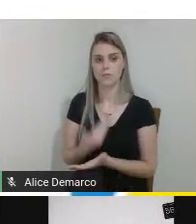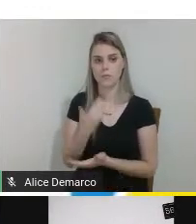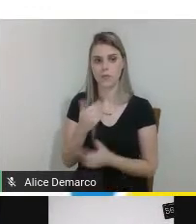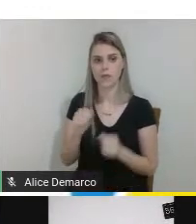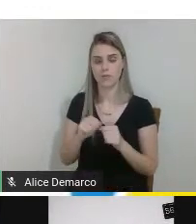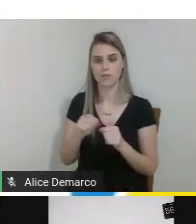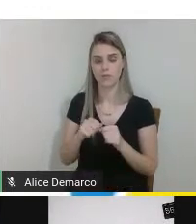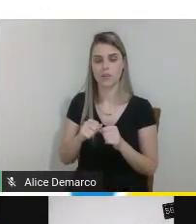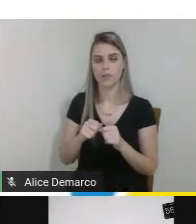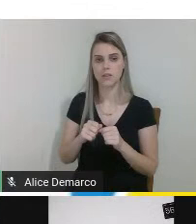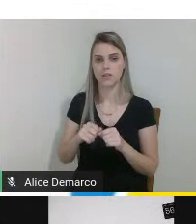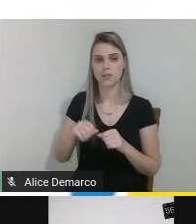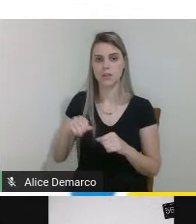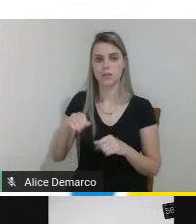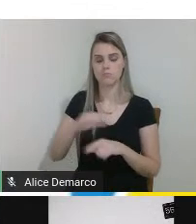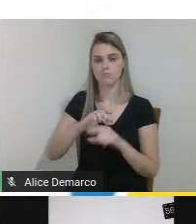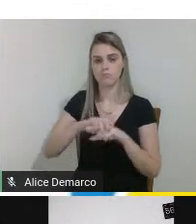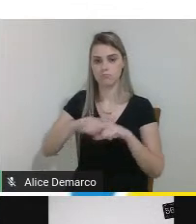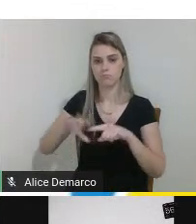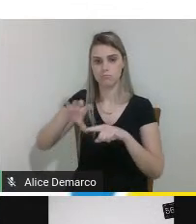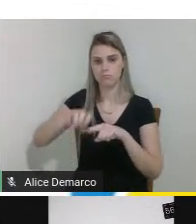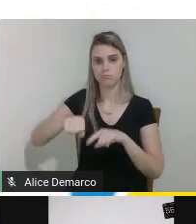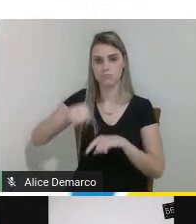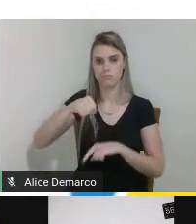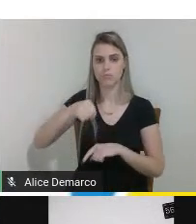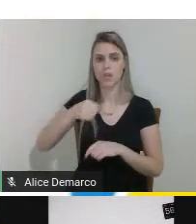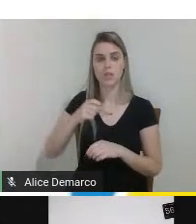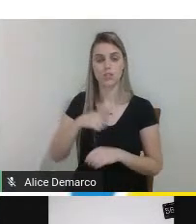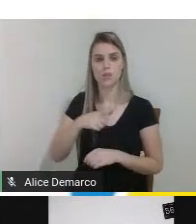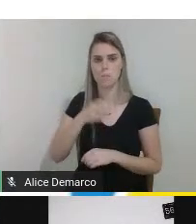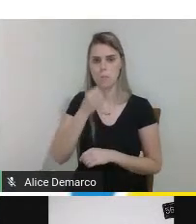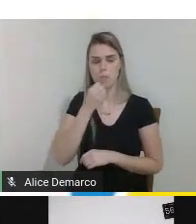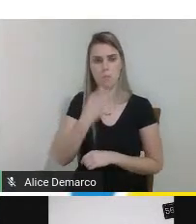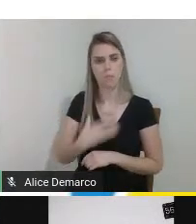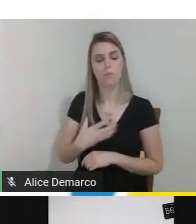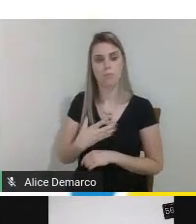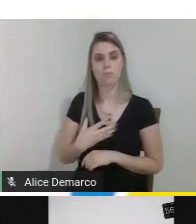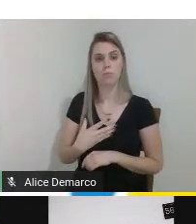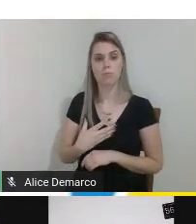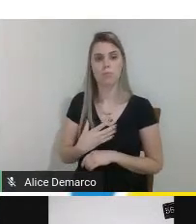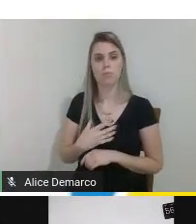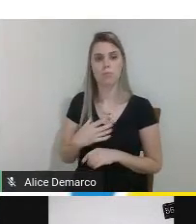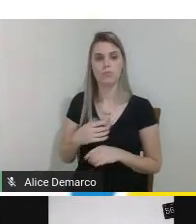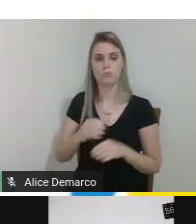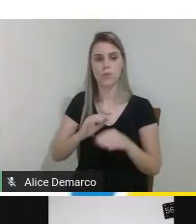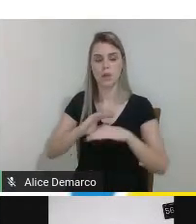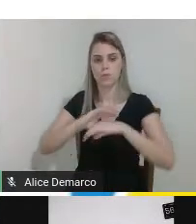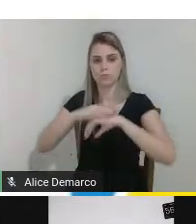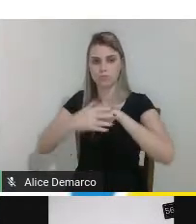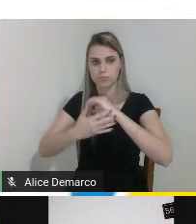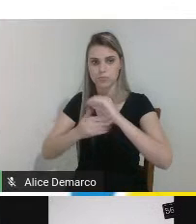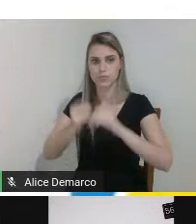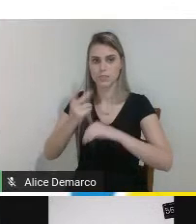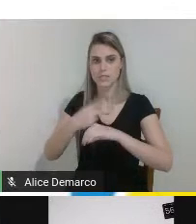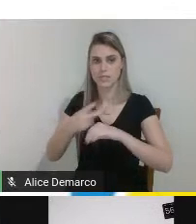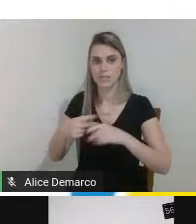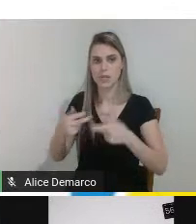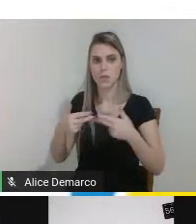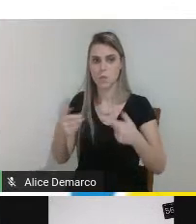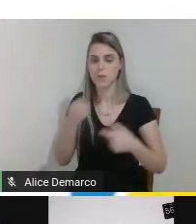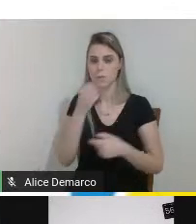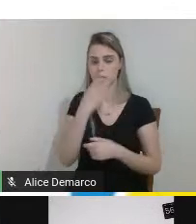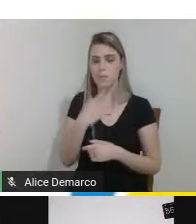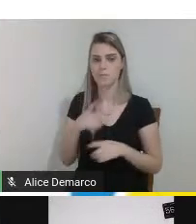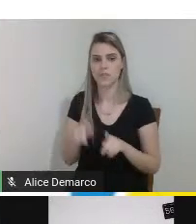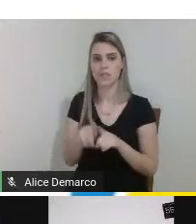cabos eles apresentaram uma boa resistência mecânica e um bom acabamento e também a resistência